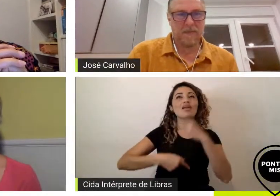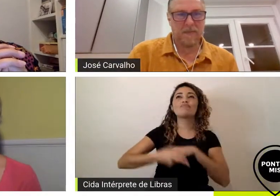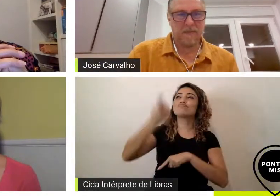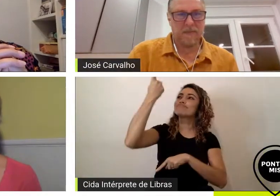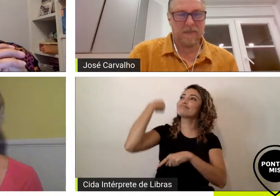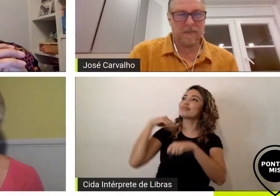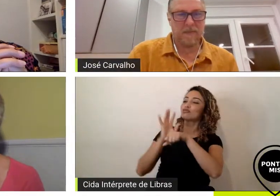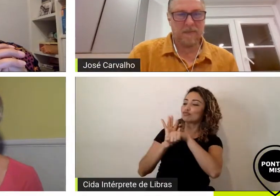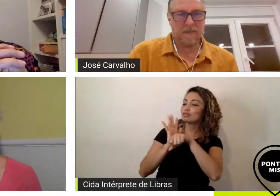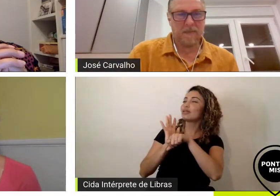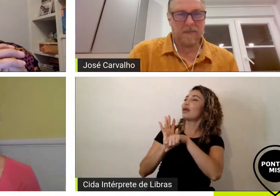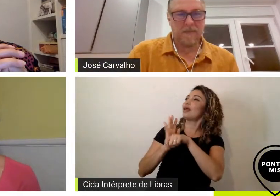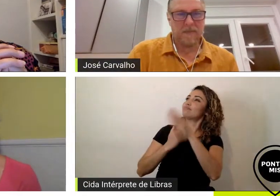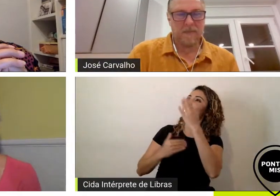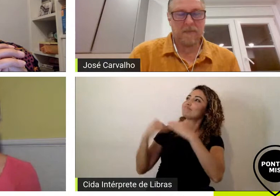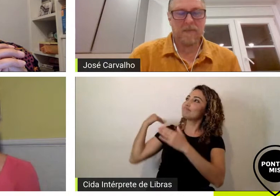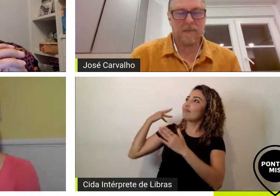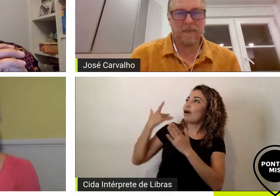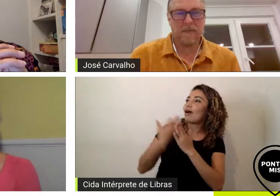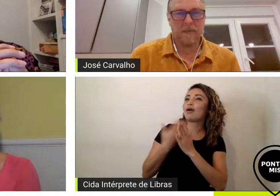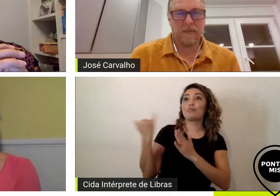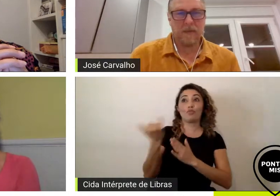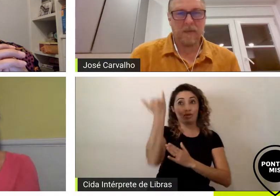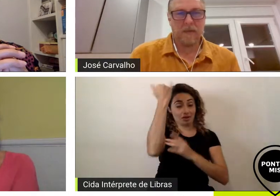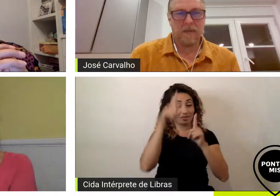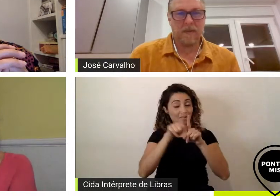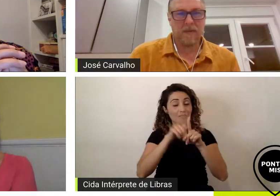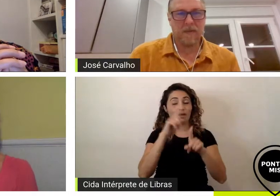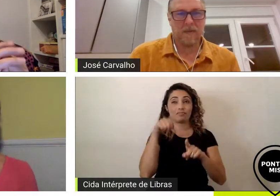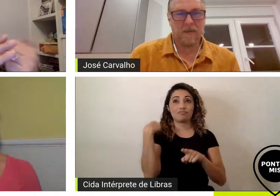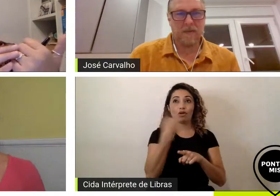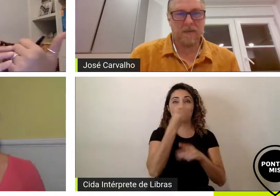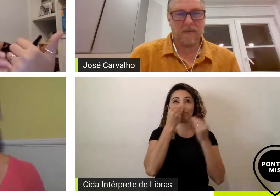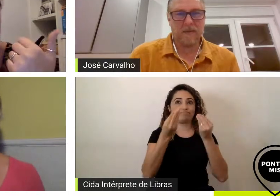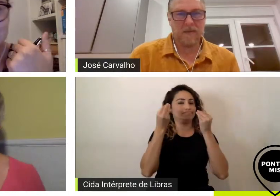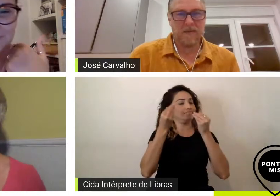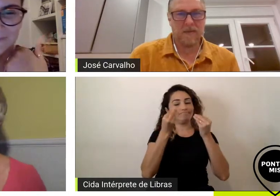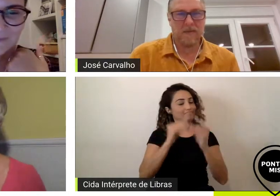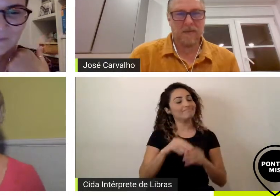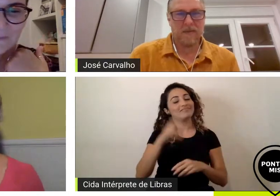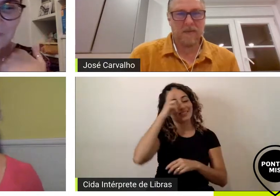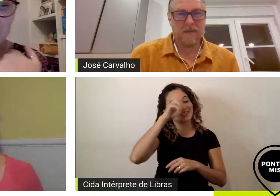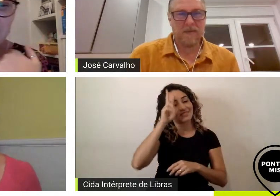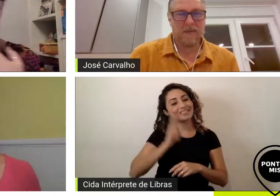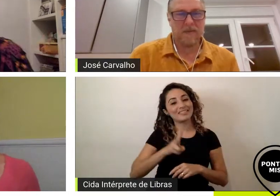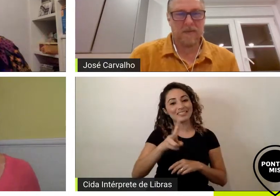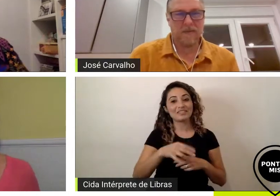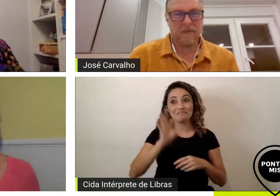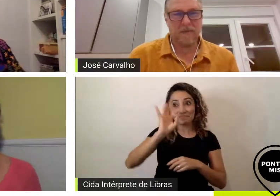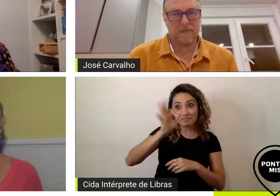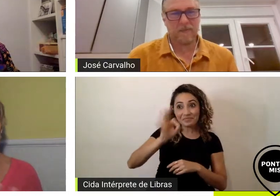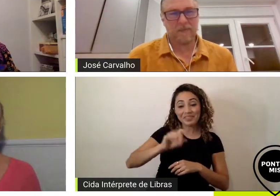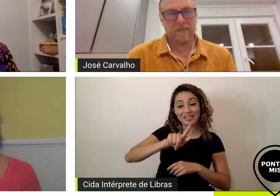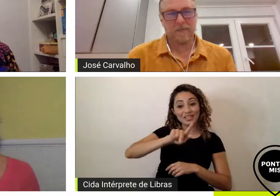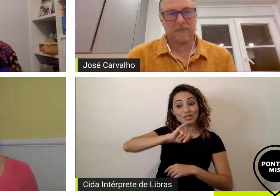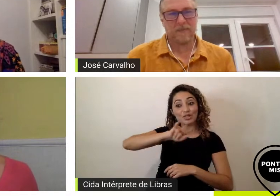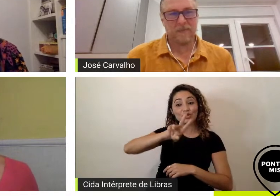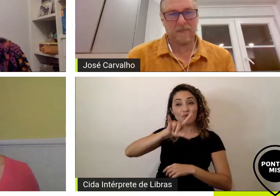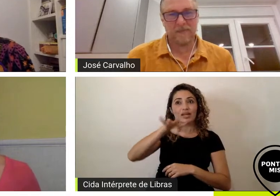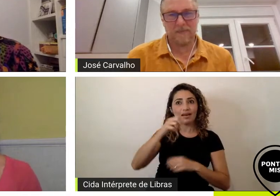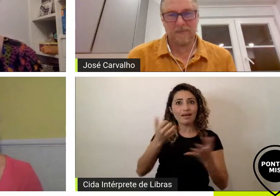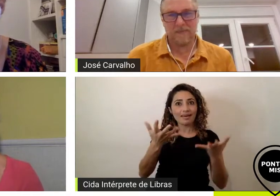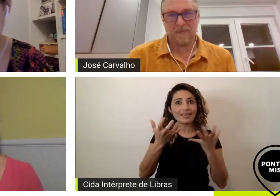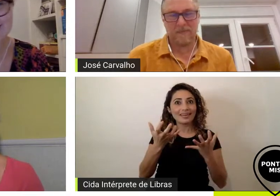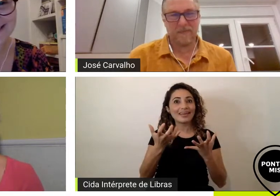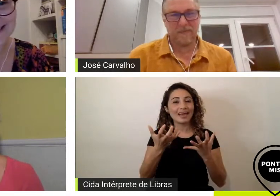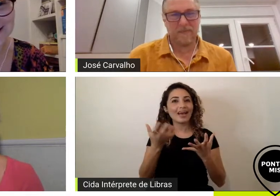importante também que a gente nunca esqueça disso certo Juliana você quer fazer mais alguma consideração aí porque eu já vou já já